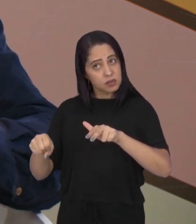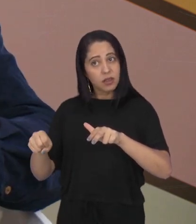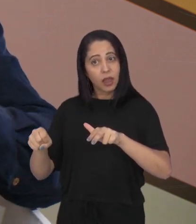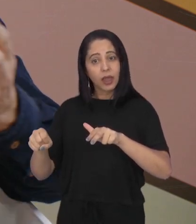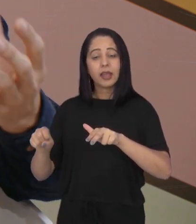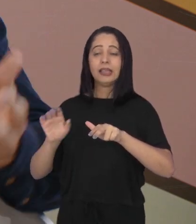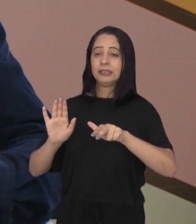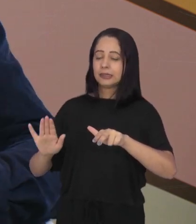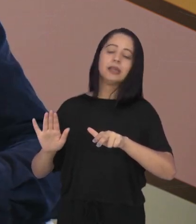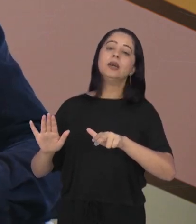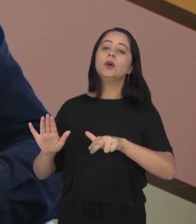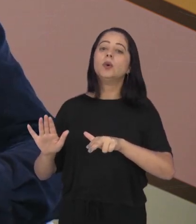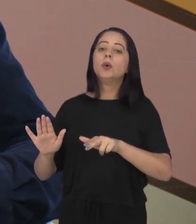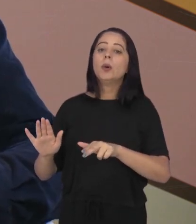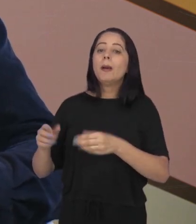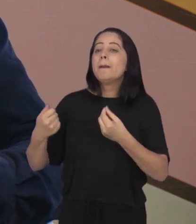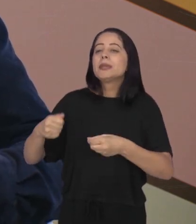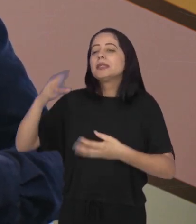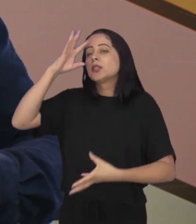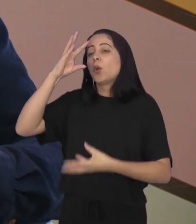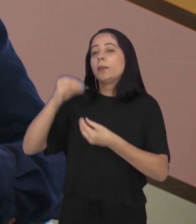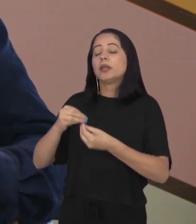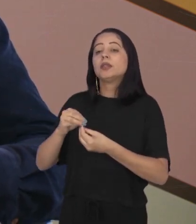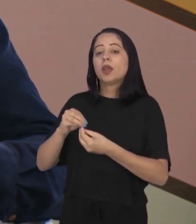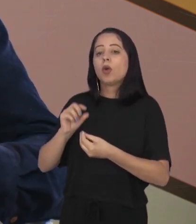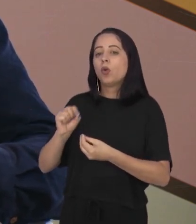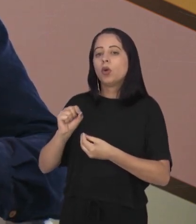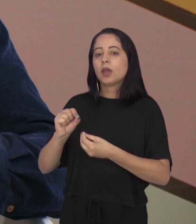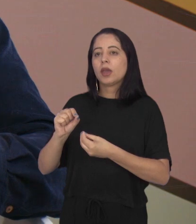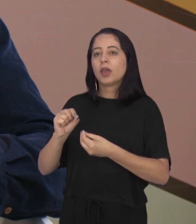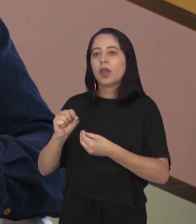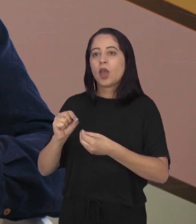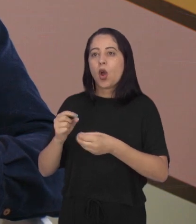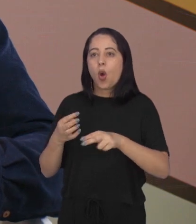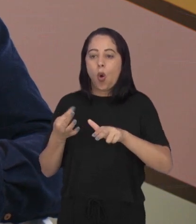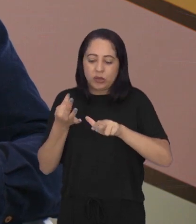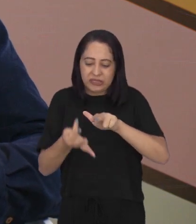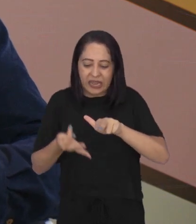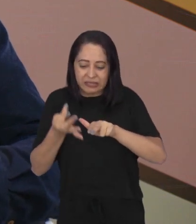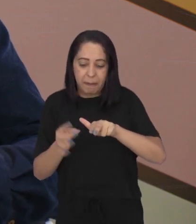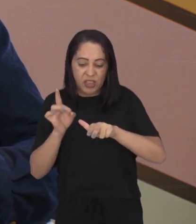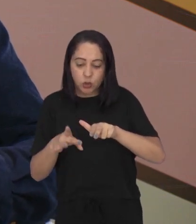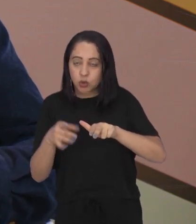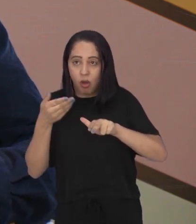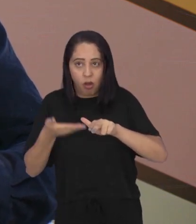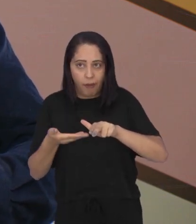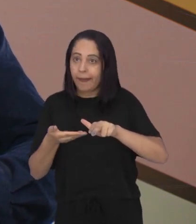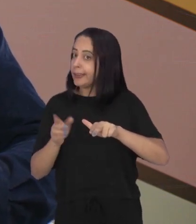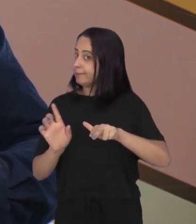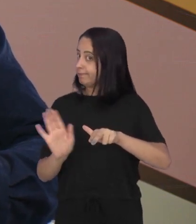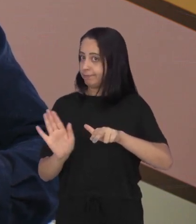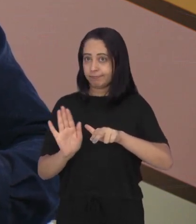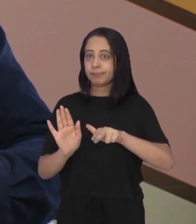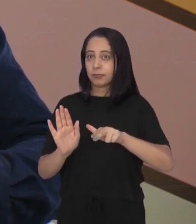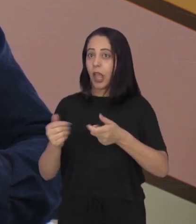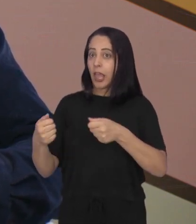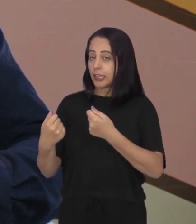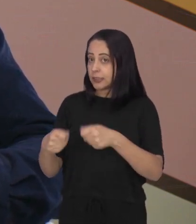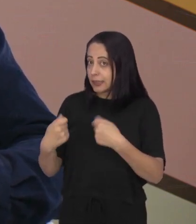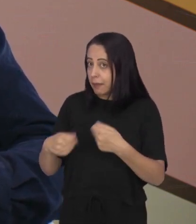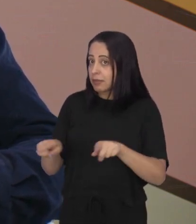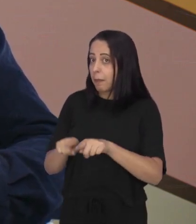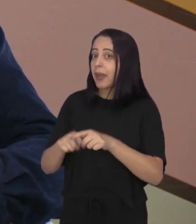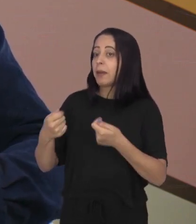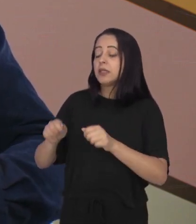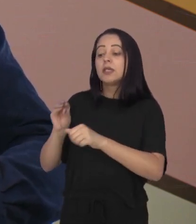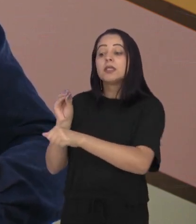-afetiva, existe a família dele. Então nós temos que entender que o atendimento não se concentra só no indivíduo, na pessoa, né? Que é